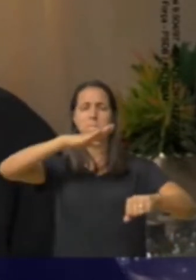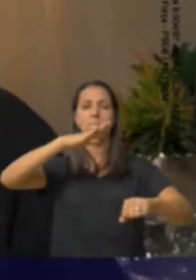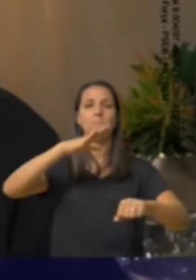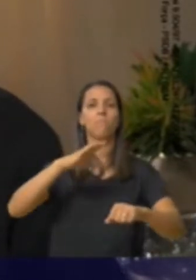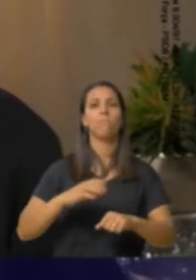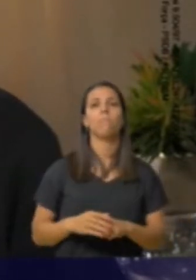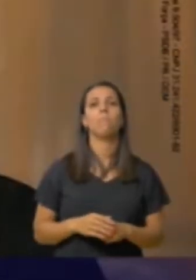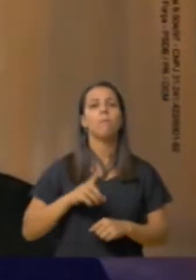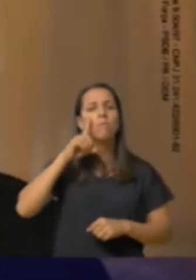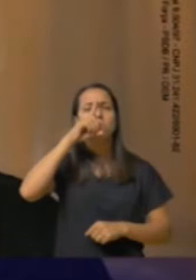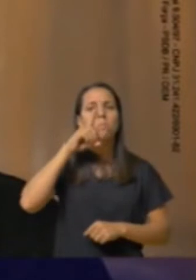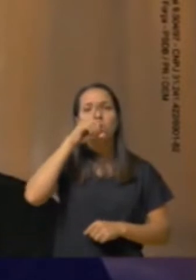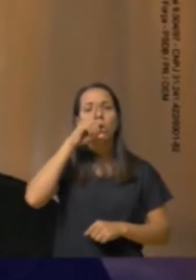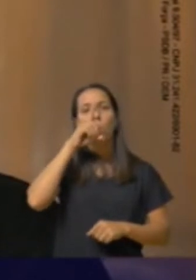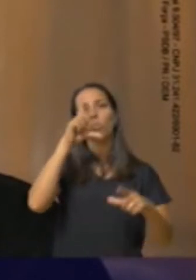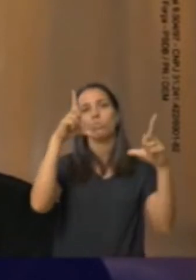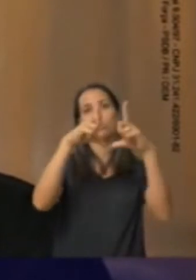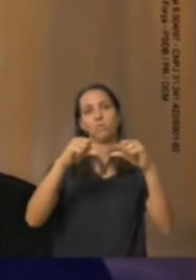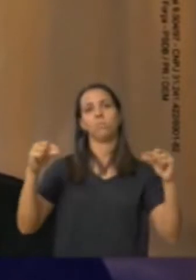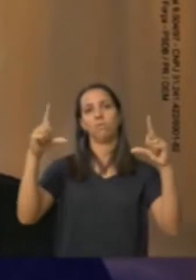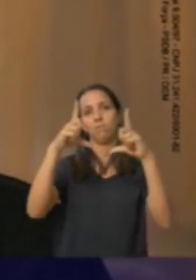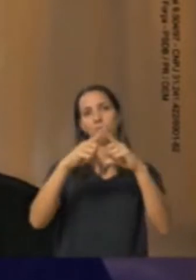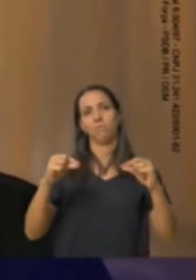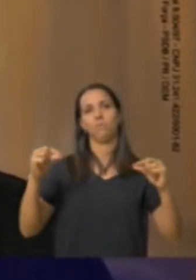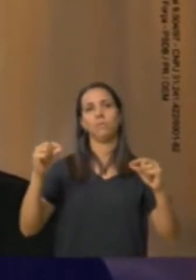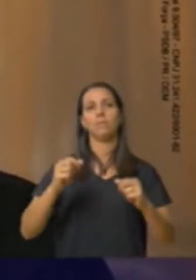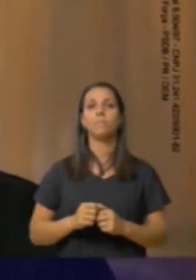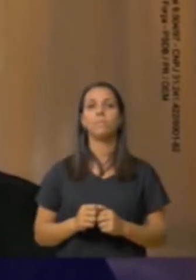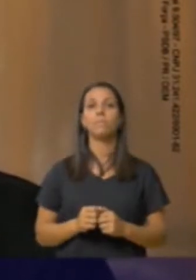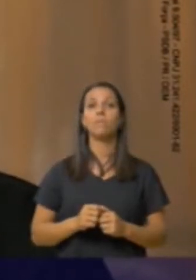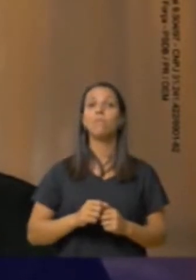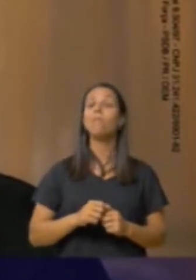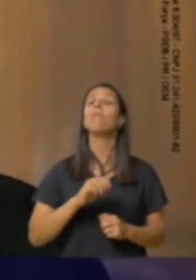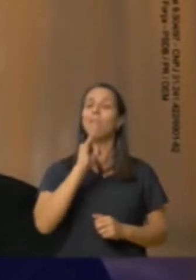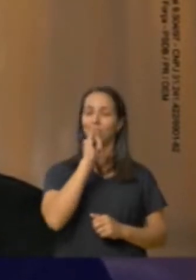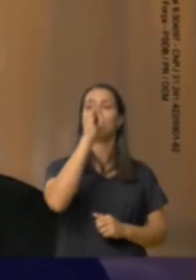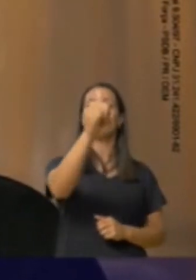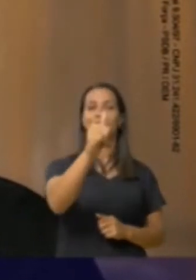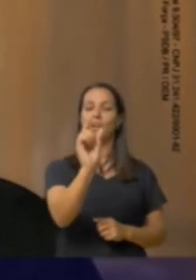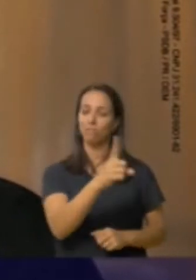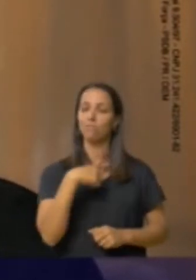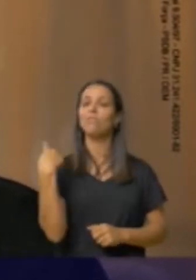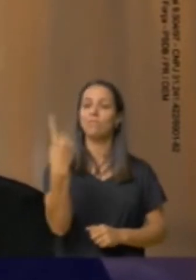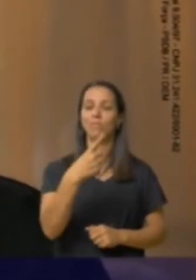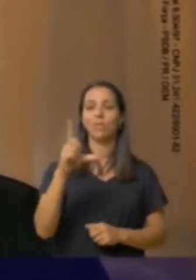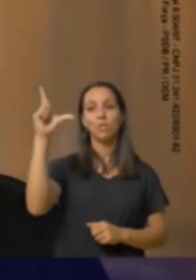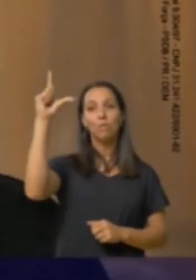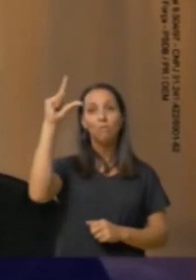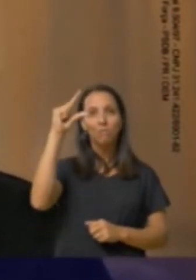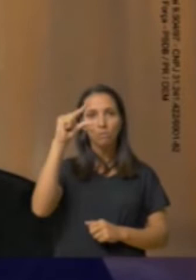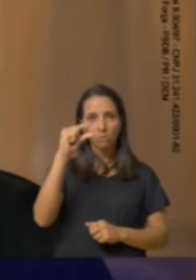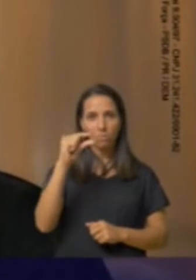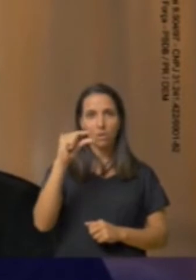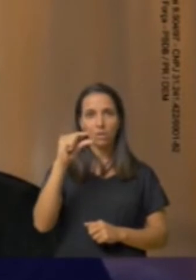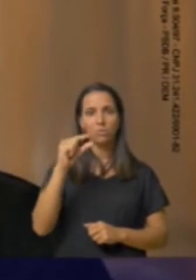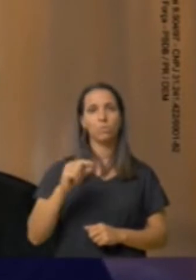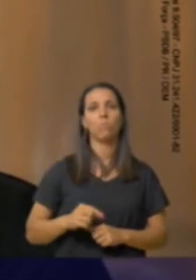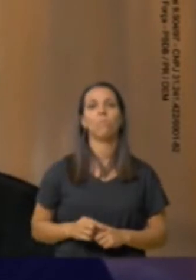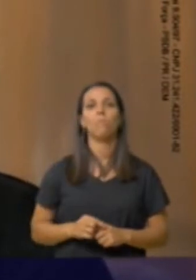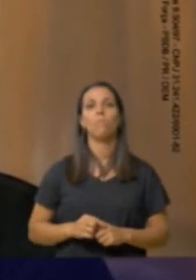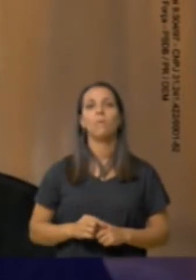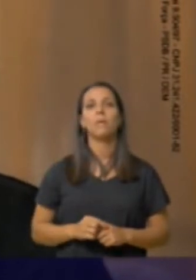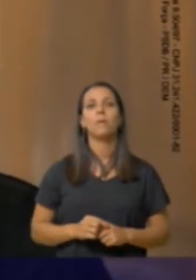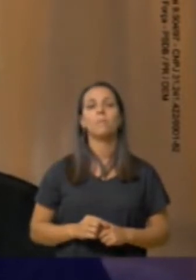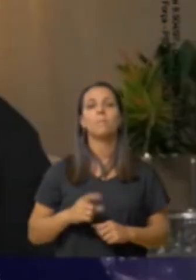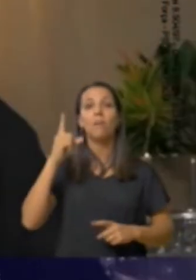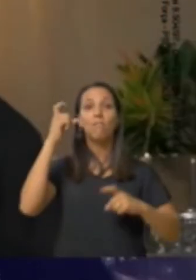mais violenta de Brasília. E nós podemos dizer que nós conseguimos baixar os índices de violência na cidade